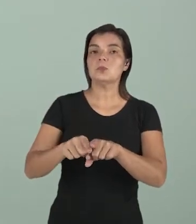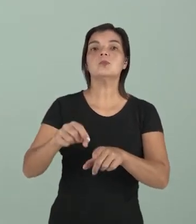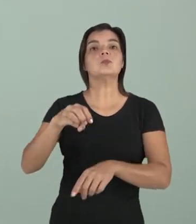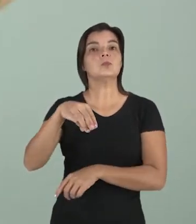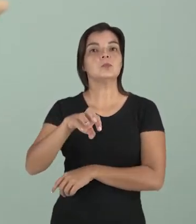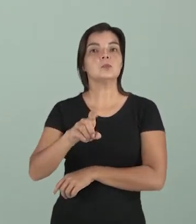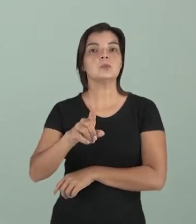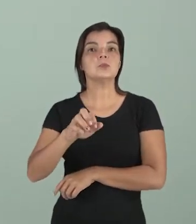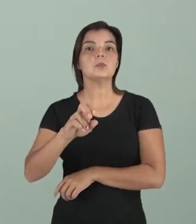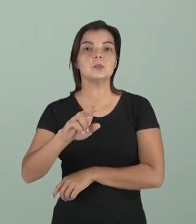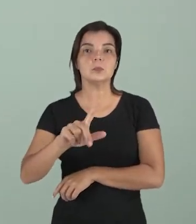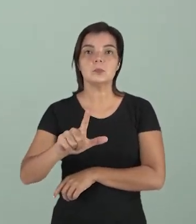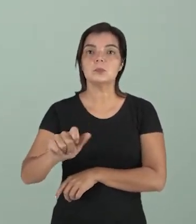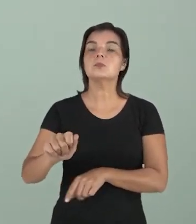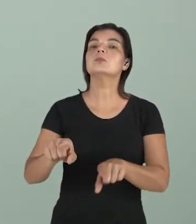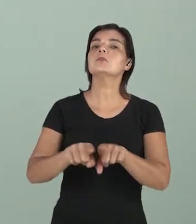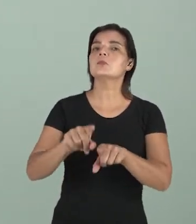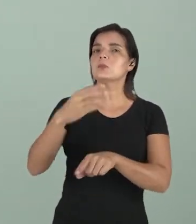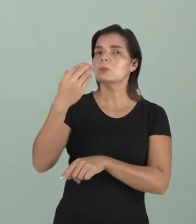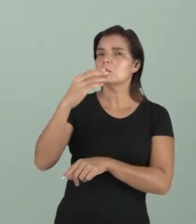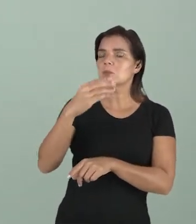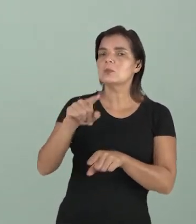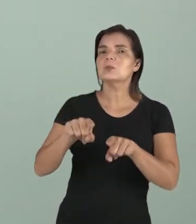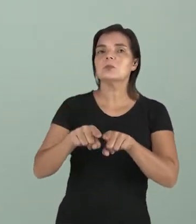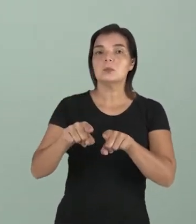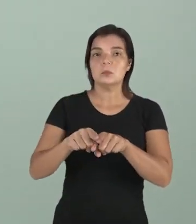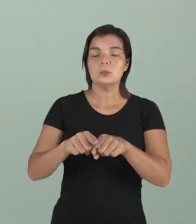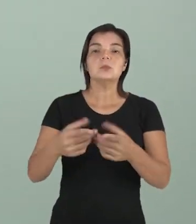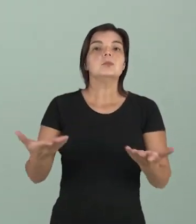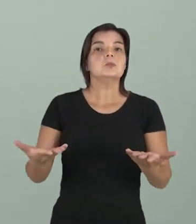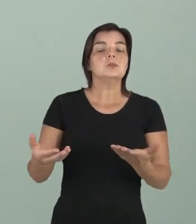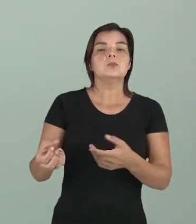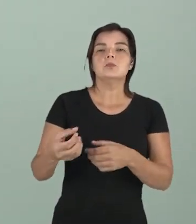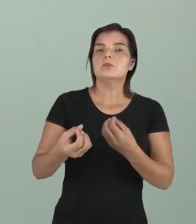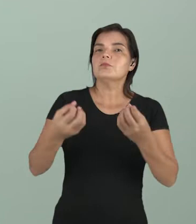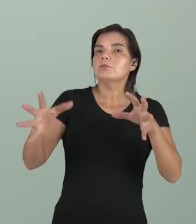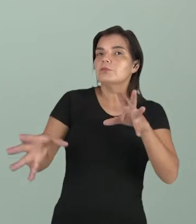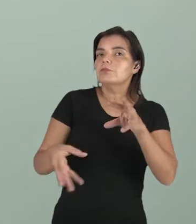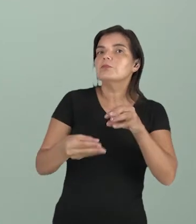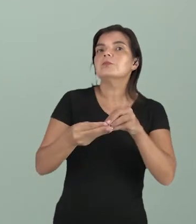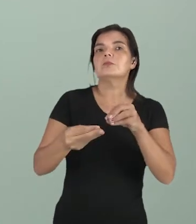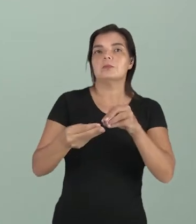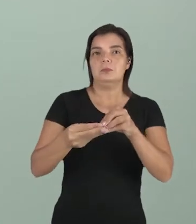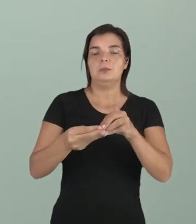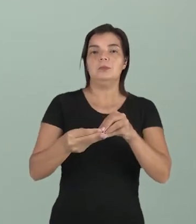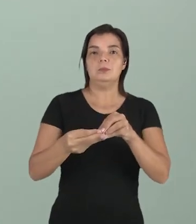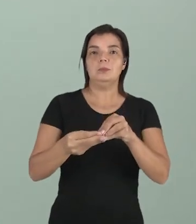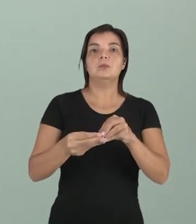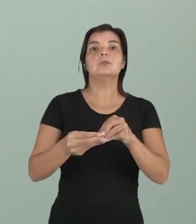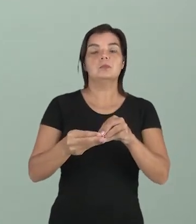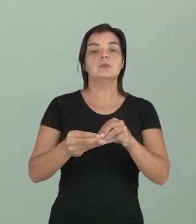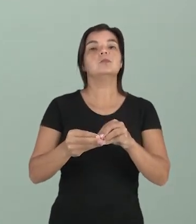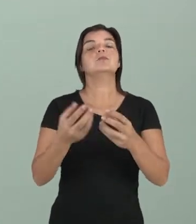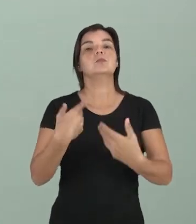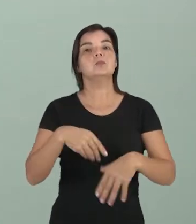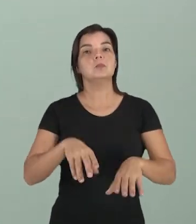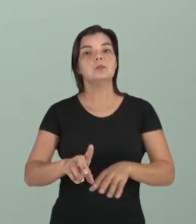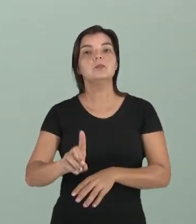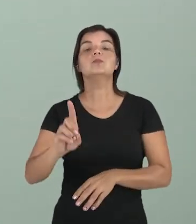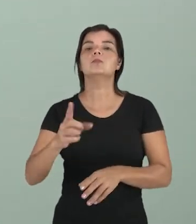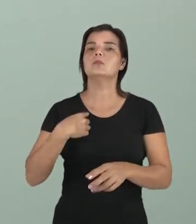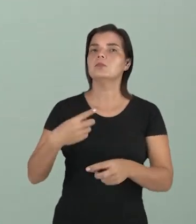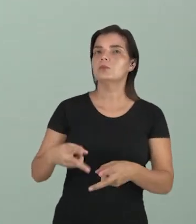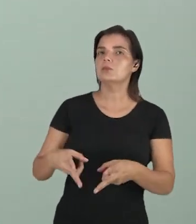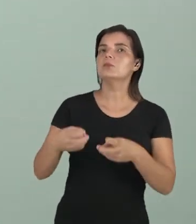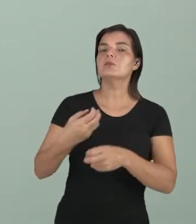a ciência medieval é uma ciência mais contemplativa, vamos contemplar a obra divina. Pela obra, eu